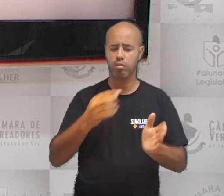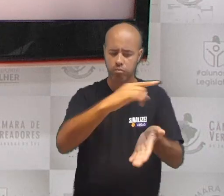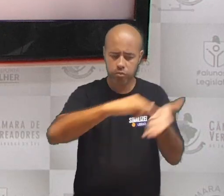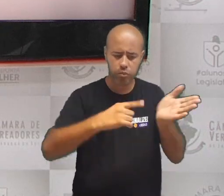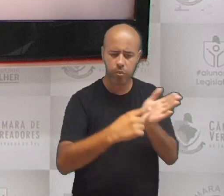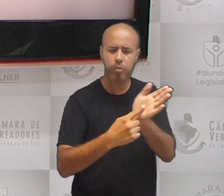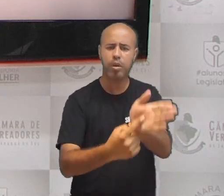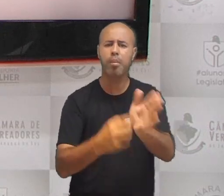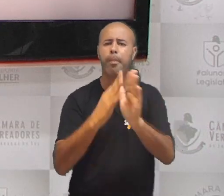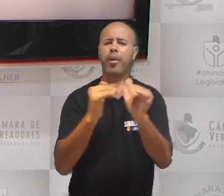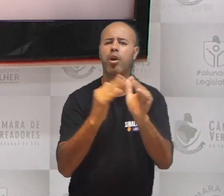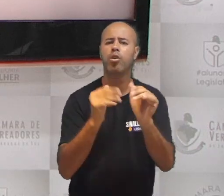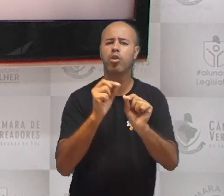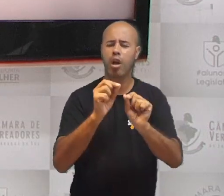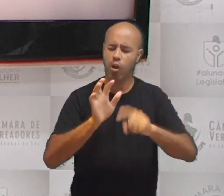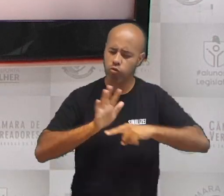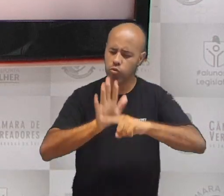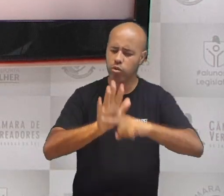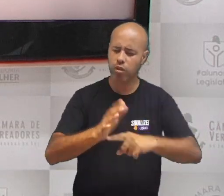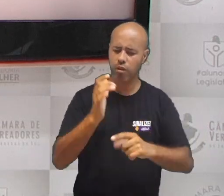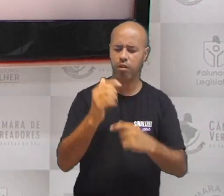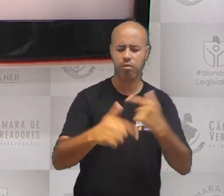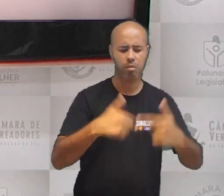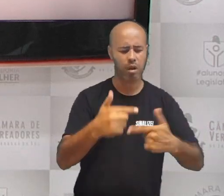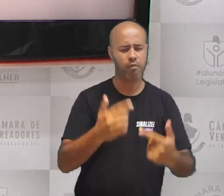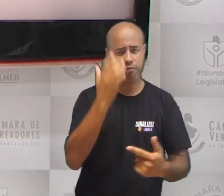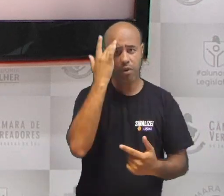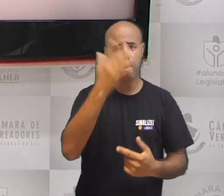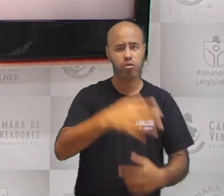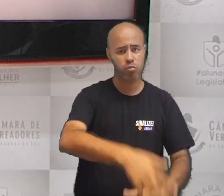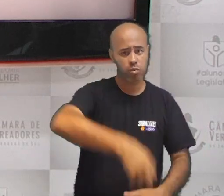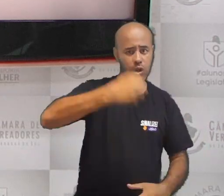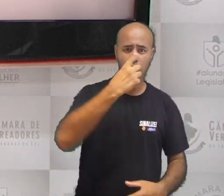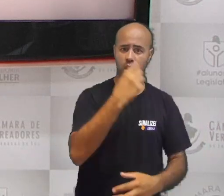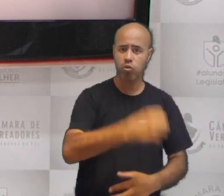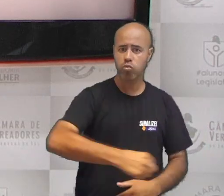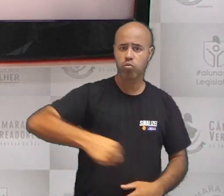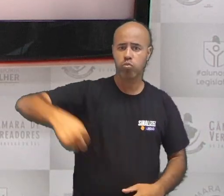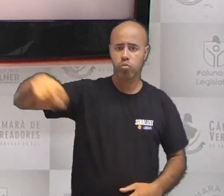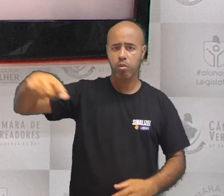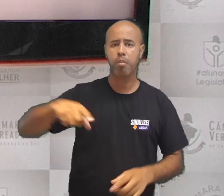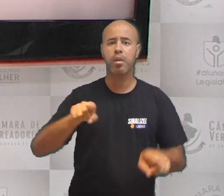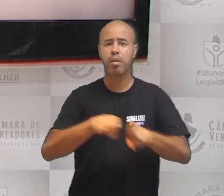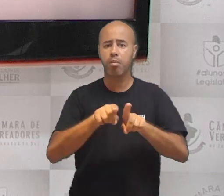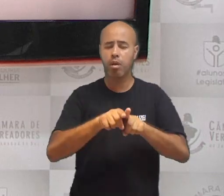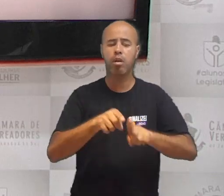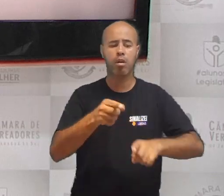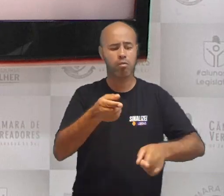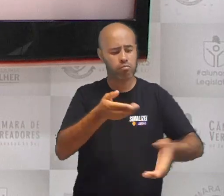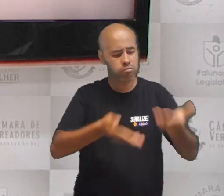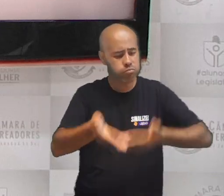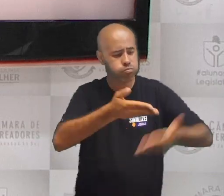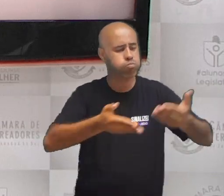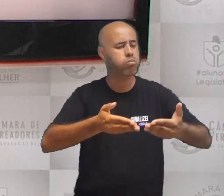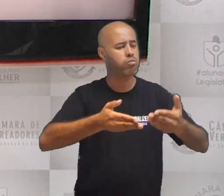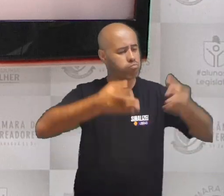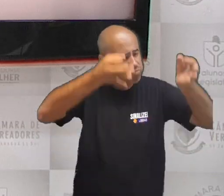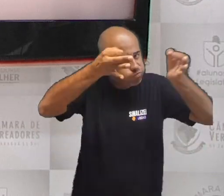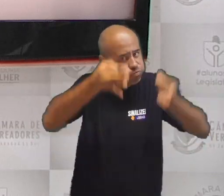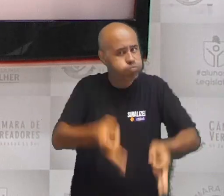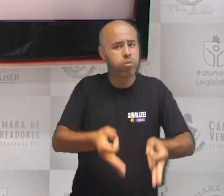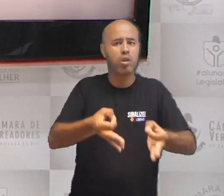proposta busca não apenas facilitar o acesso à coleta de lixo, mas também promover uma gestão mais eficiente e